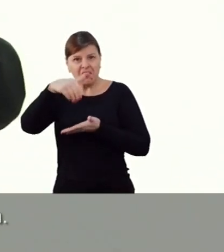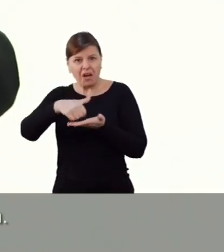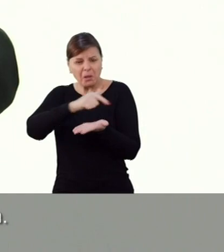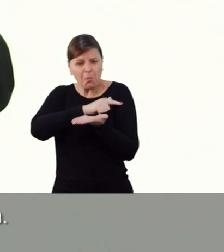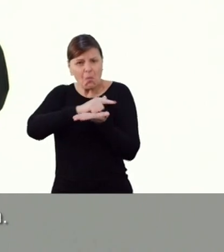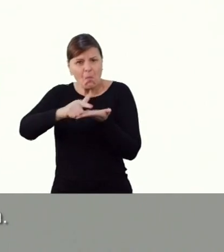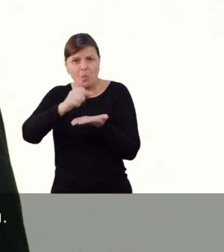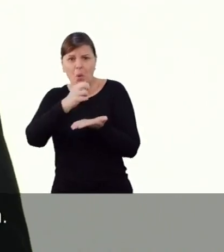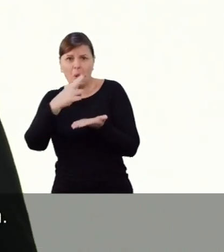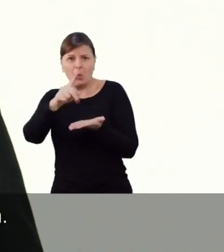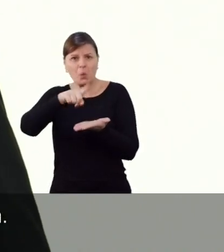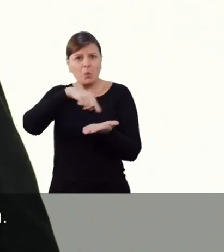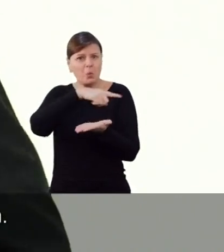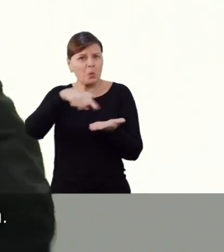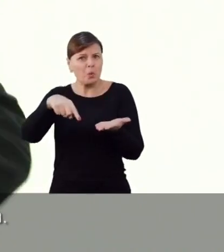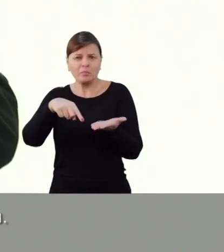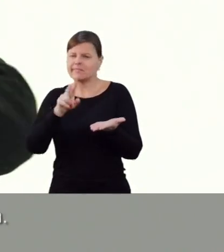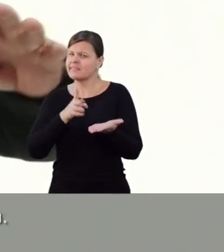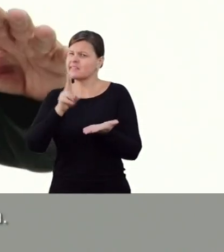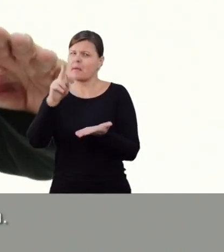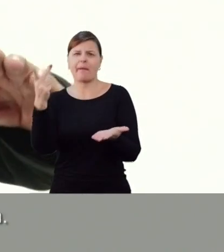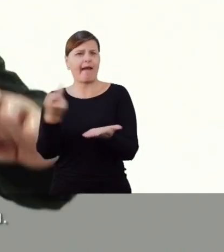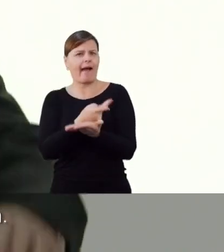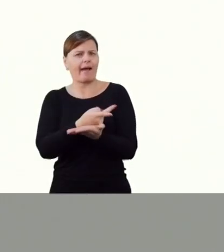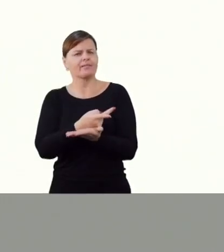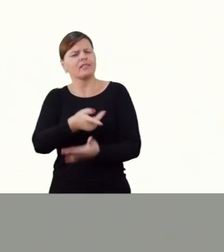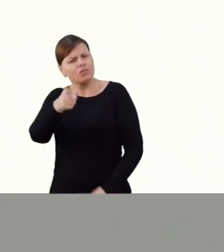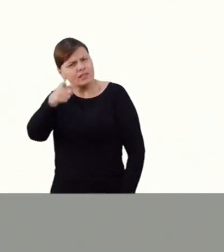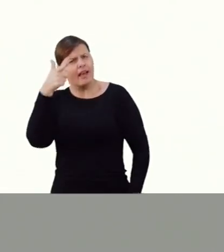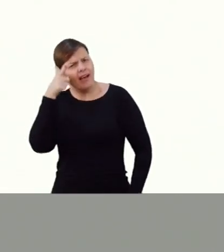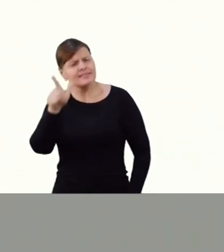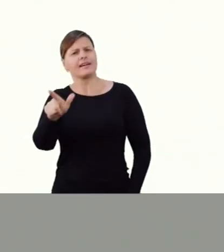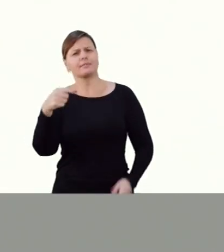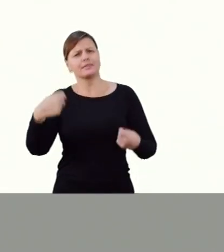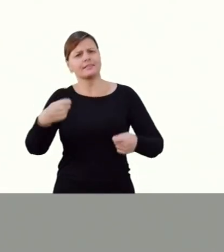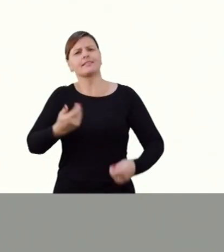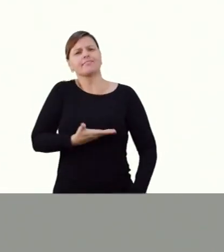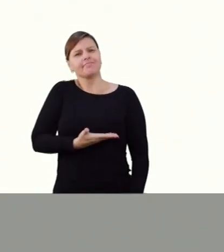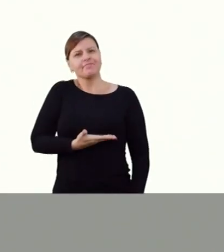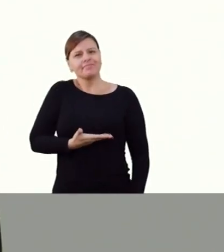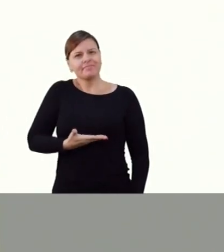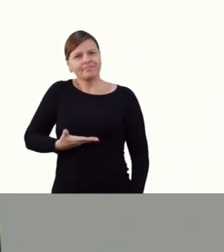Quem vota em branco, quem vota nulo, sempre é. Acerte!